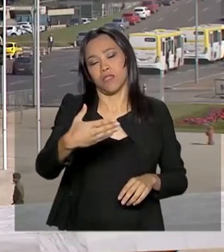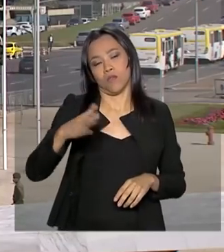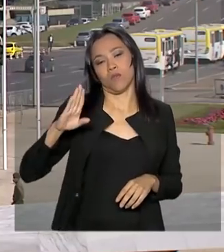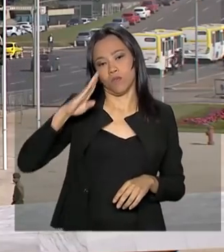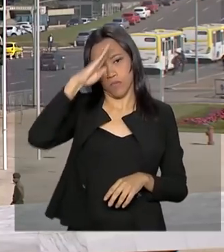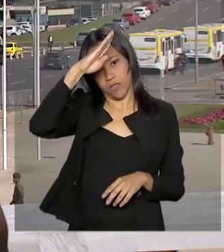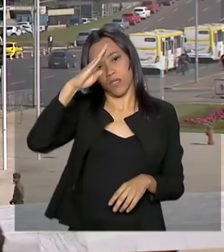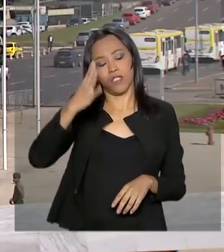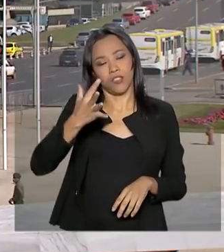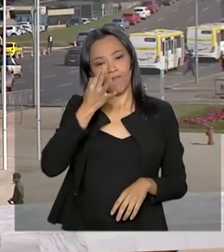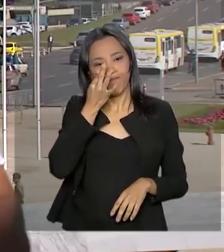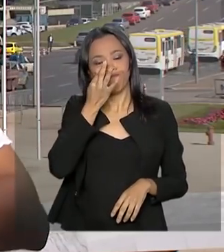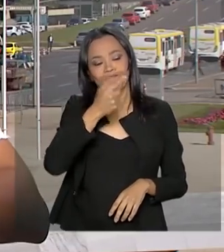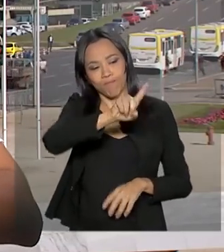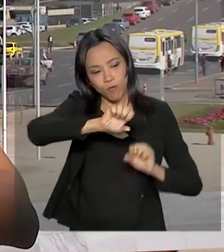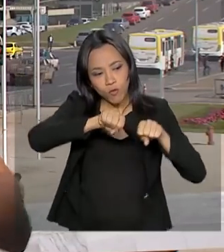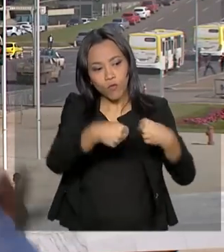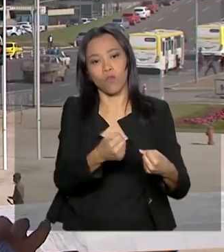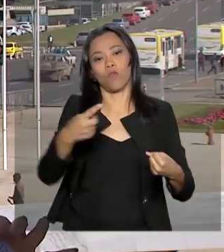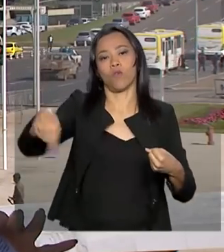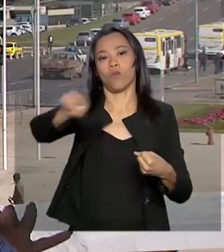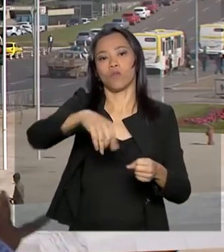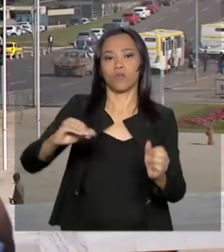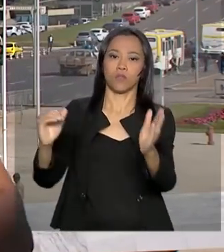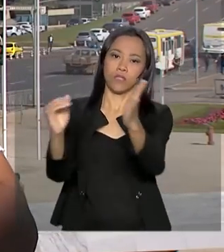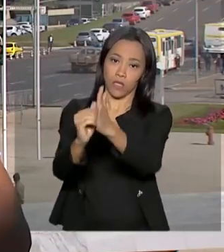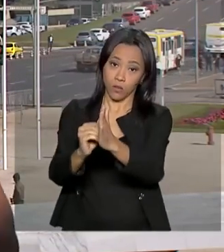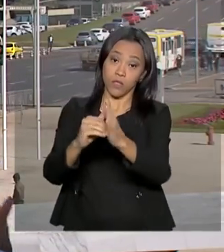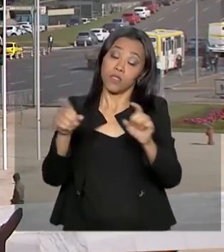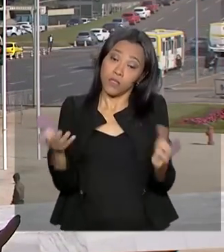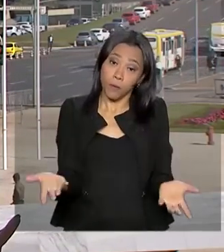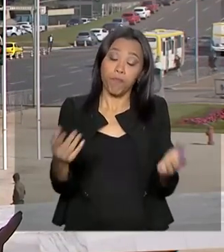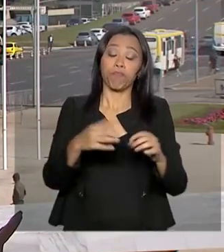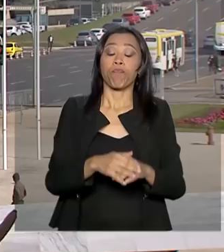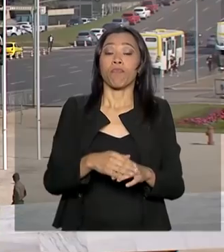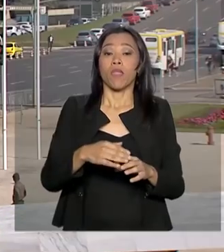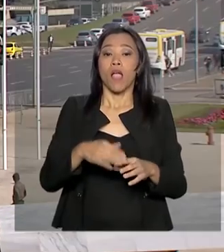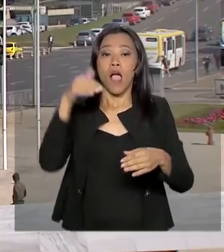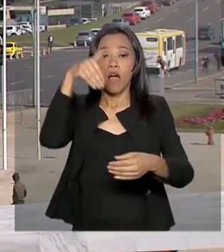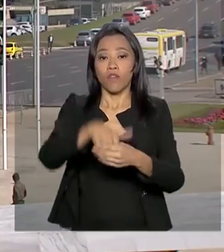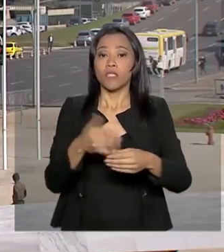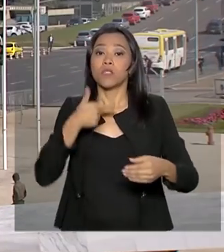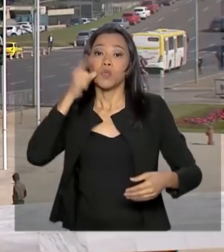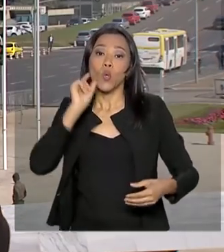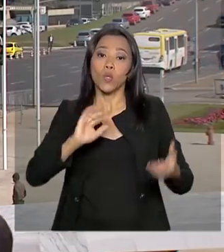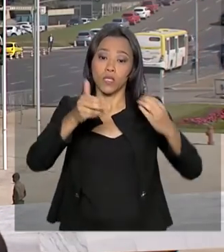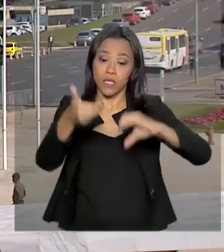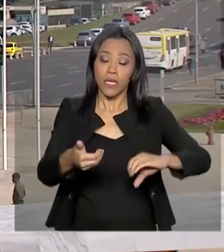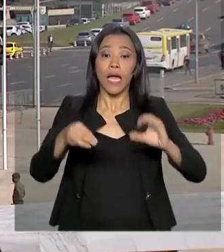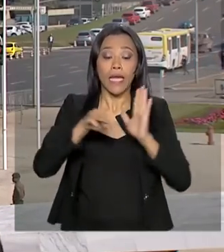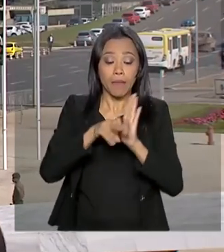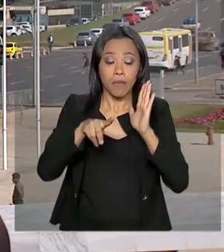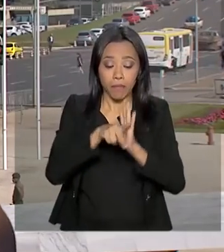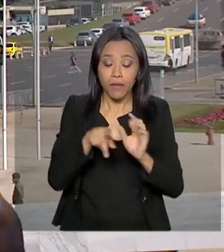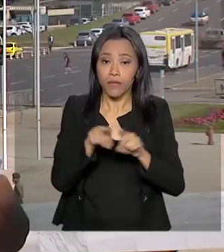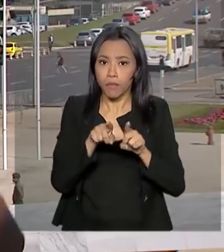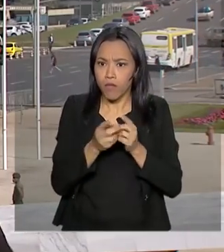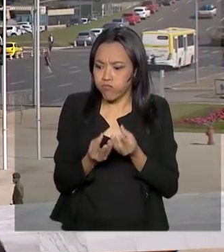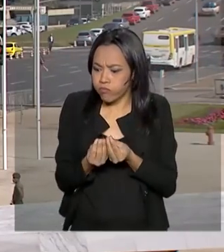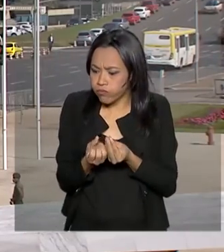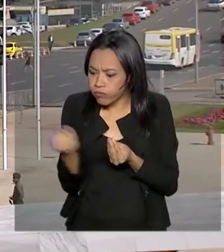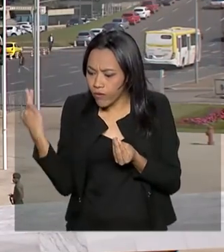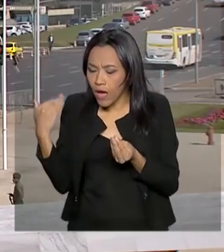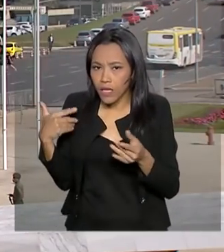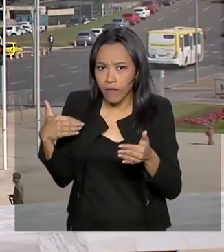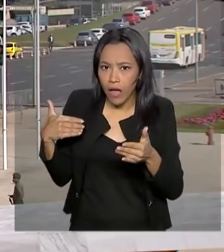concentrado dos senadores. E aí, com a votação de ontem, o Congresso concluiu a análise das MPs que estavam prestes a perder a validade e o